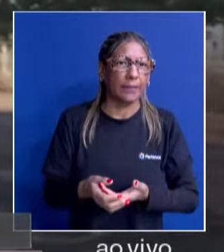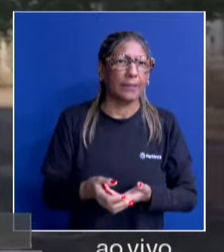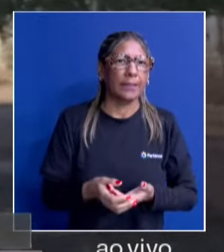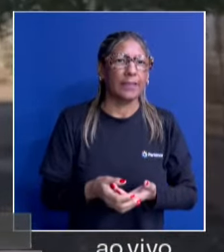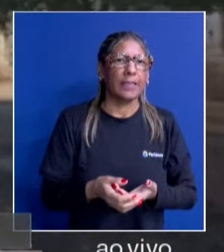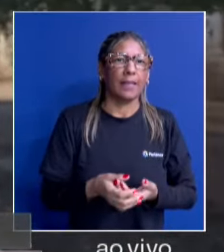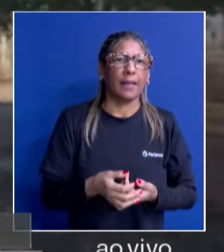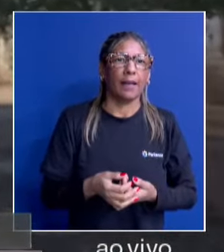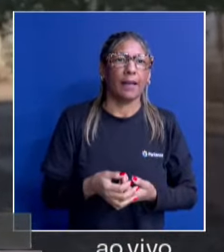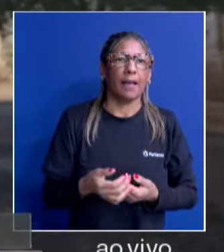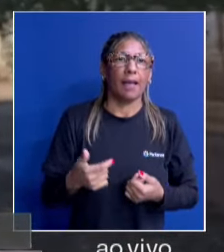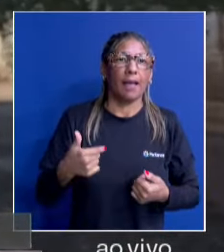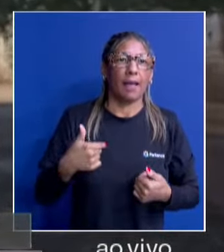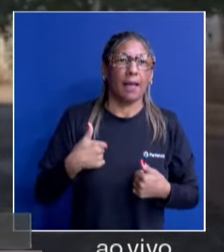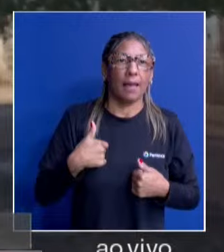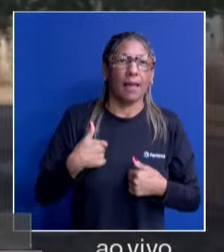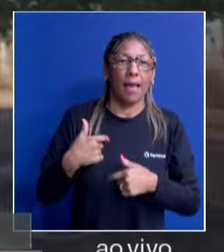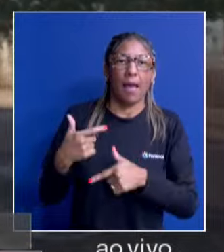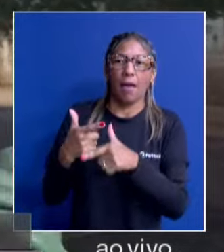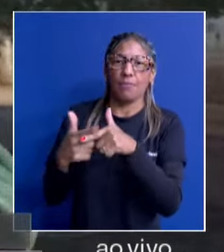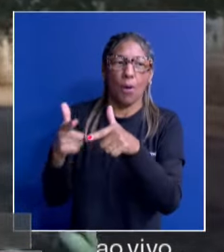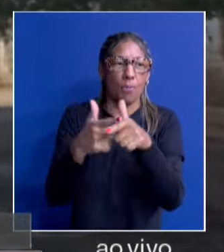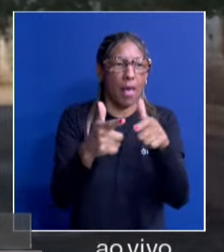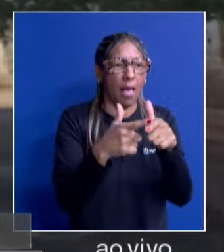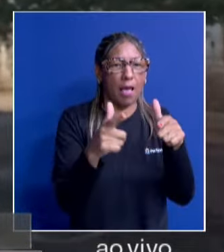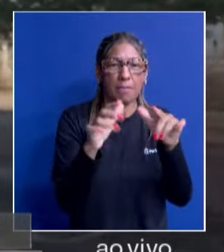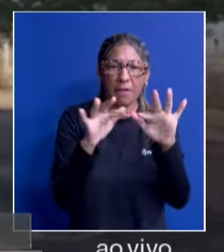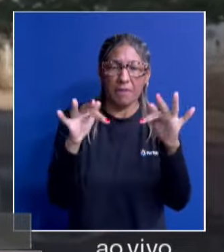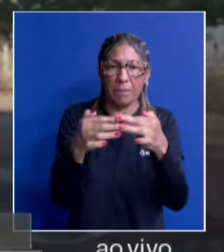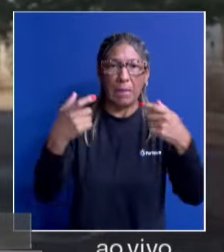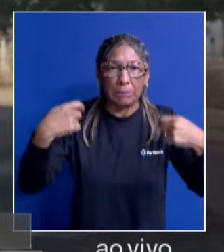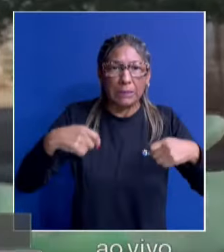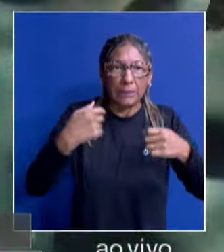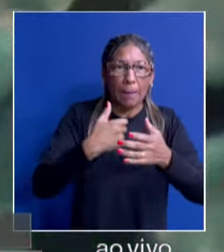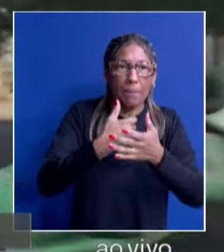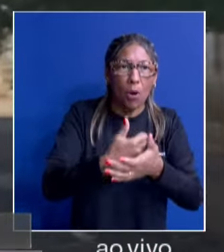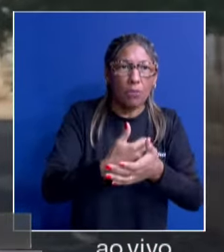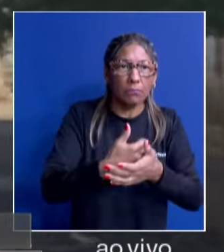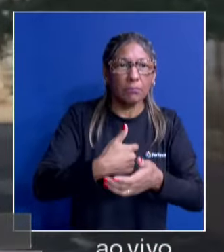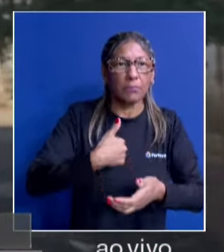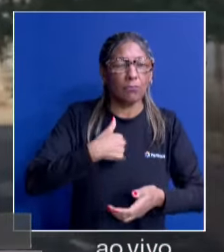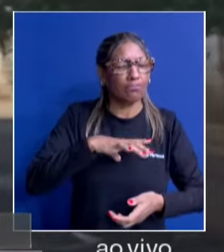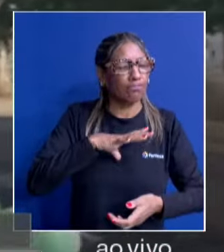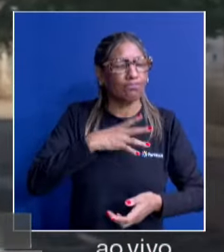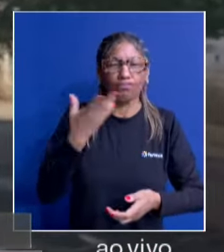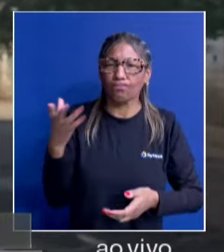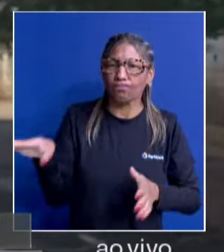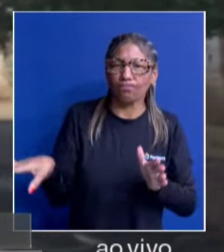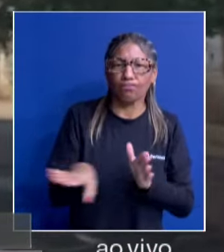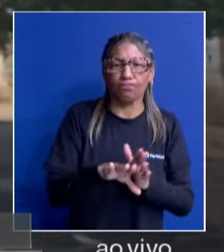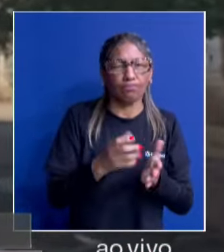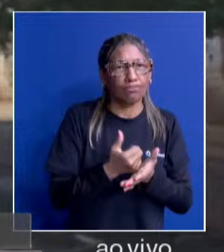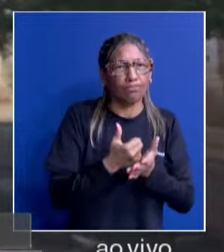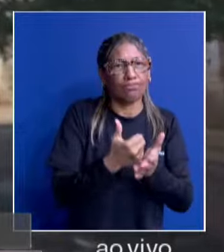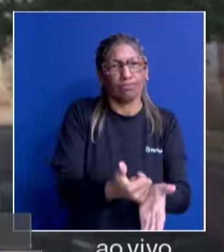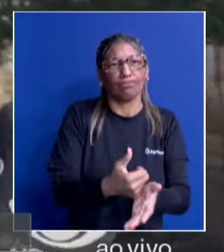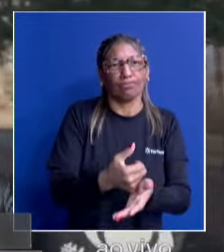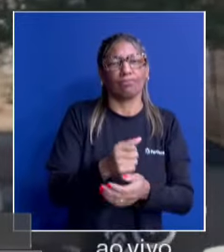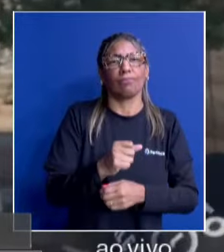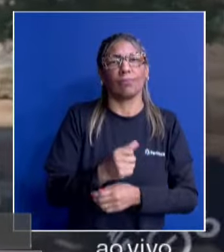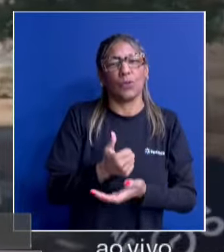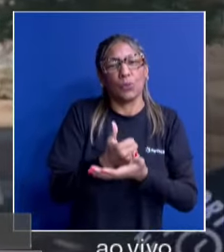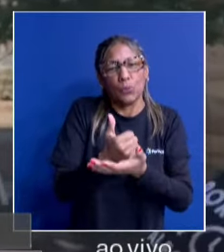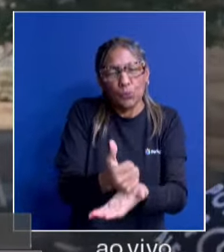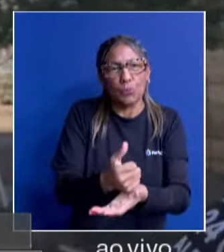Alexandre, eu não preciso mais, né? Eu tenho o meu problema, mas eu tenho uma família que está precisando urgente de ajuda. Aí me botaram no caminho deles, do Juliano e da Jéssica.